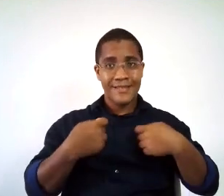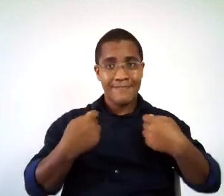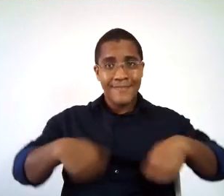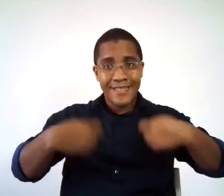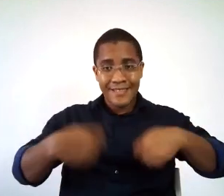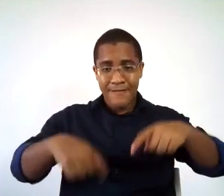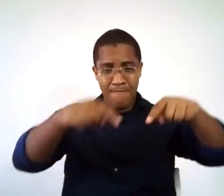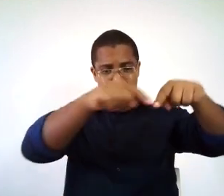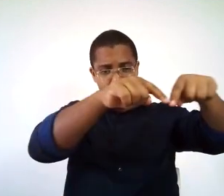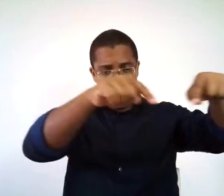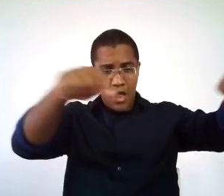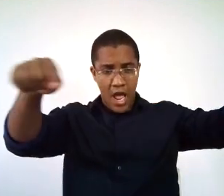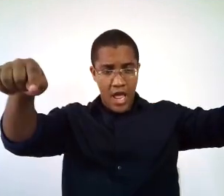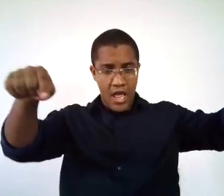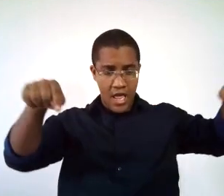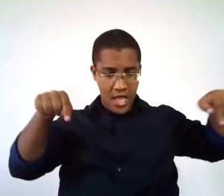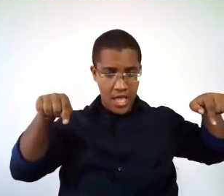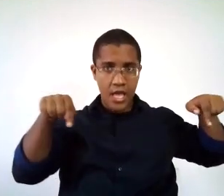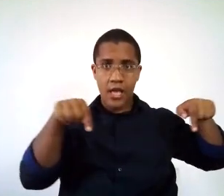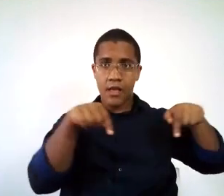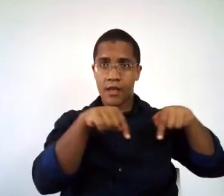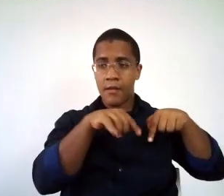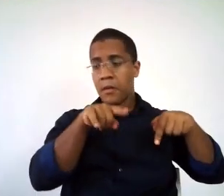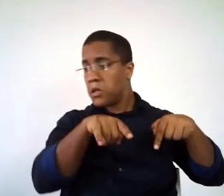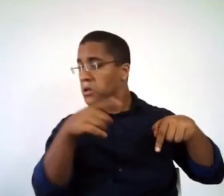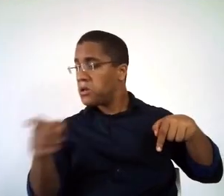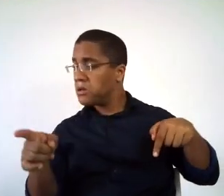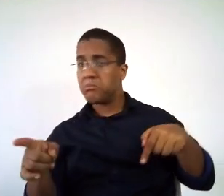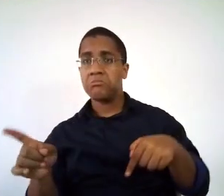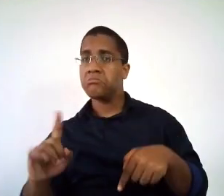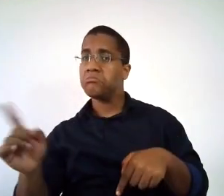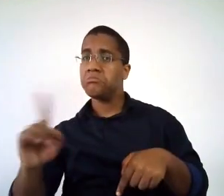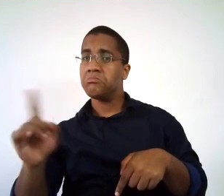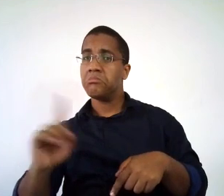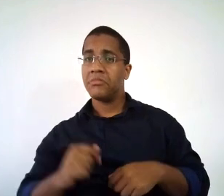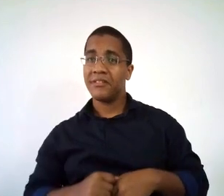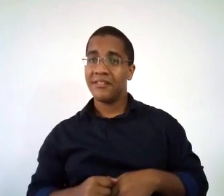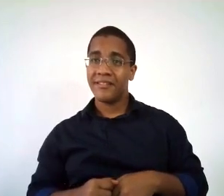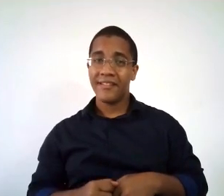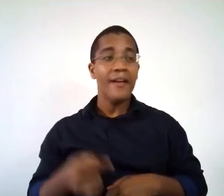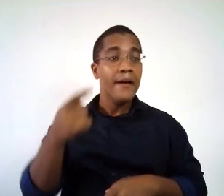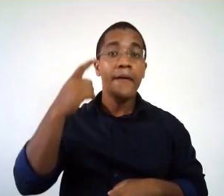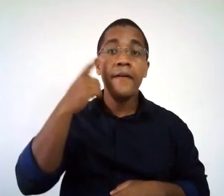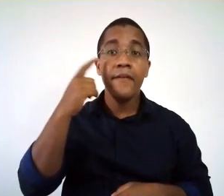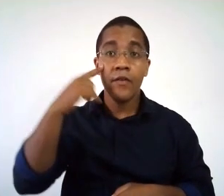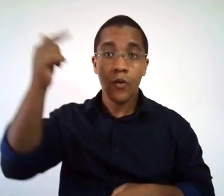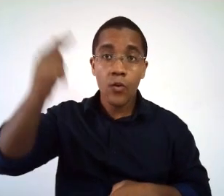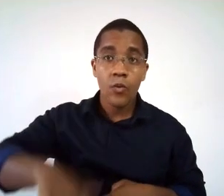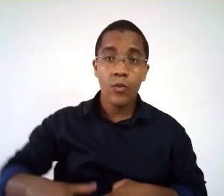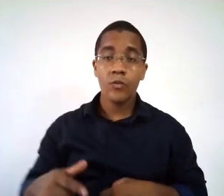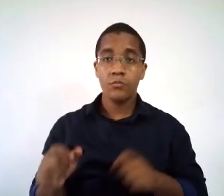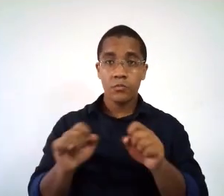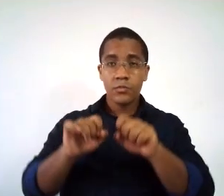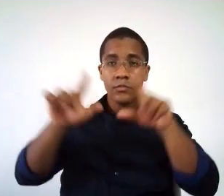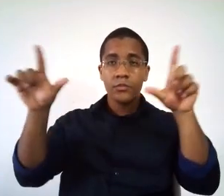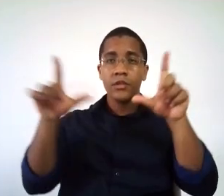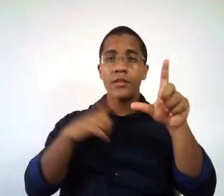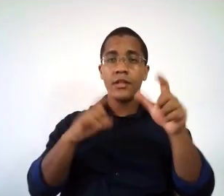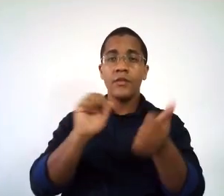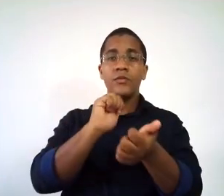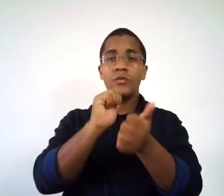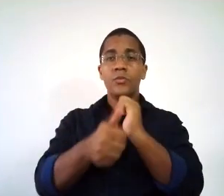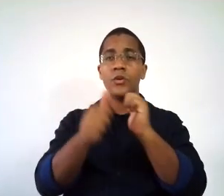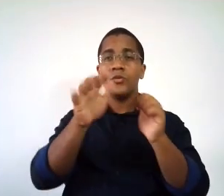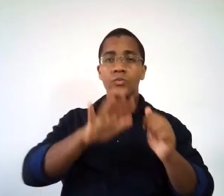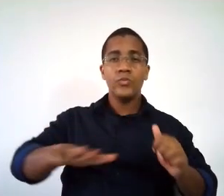utilizar a quadra toda e ela deve estar dentro dos padrões oficiais. No próximo slide, vocês veem um